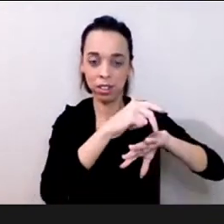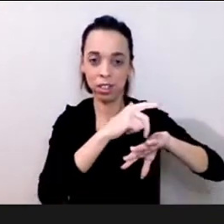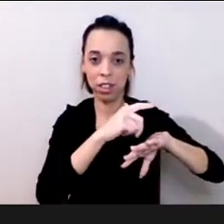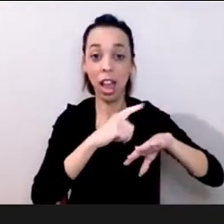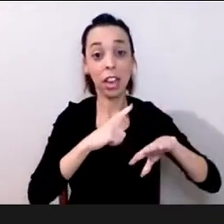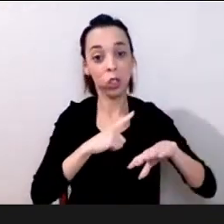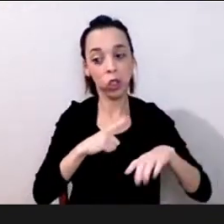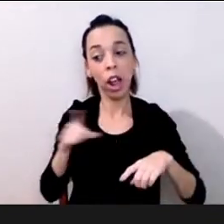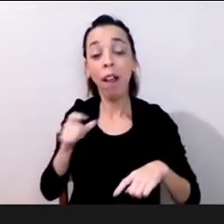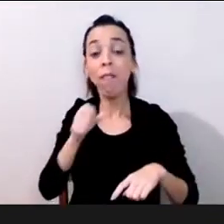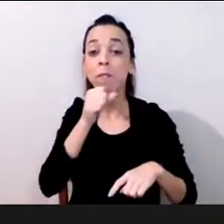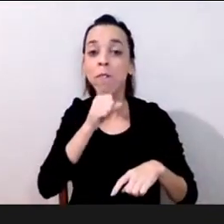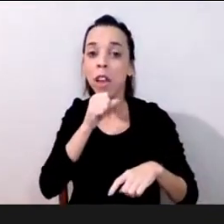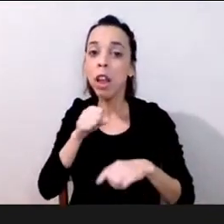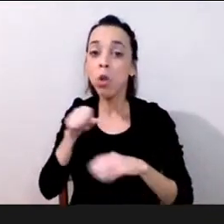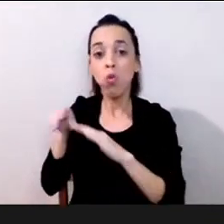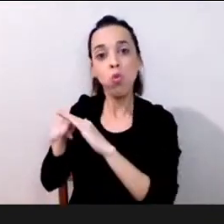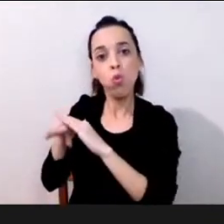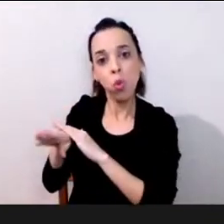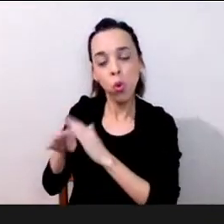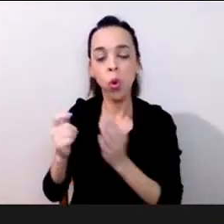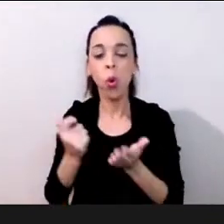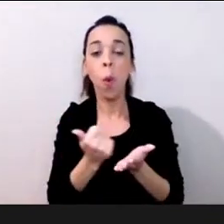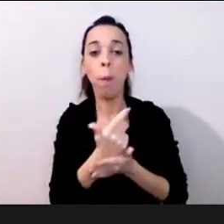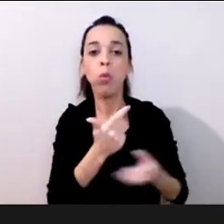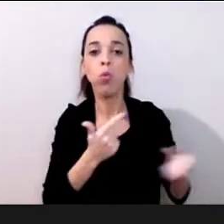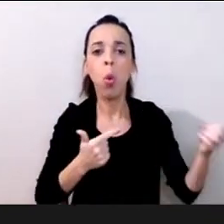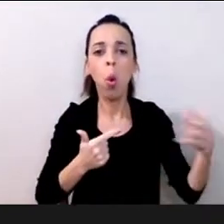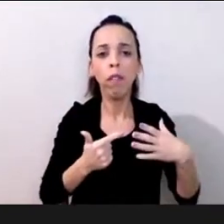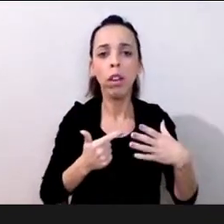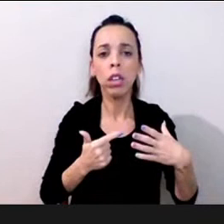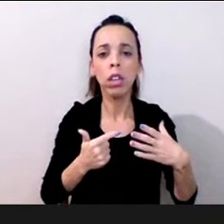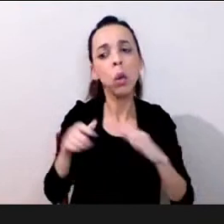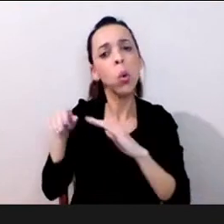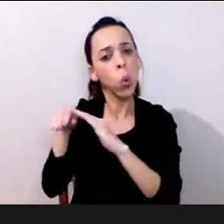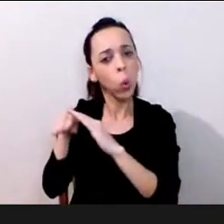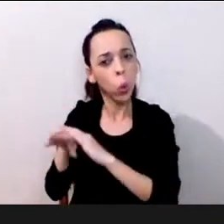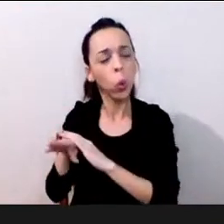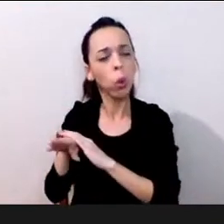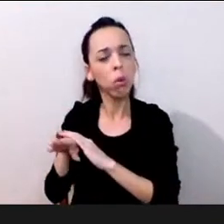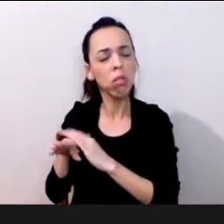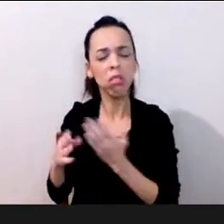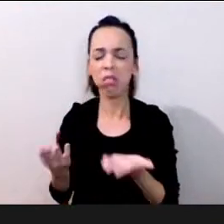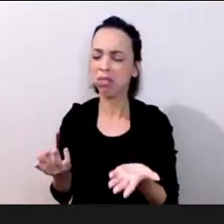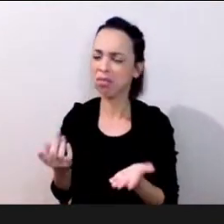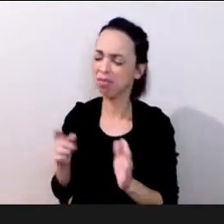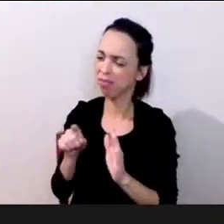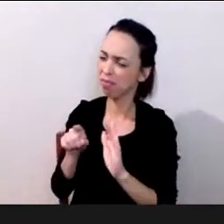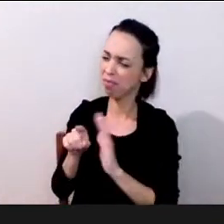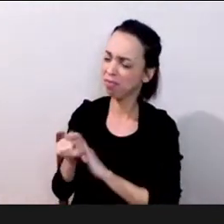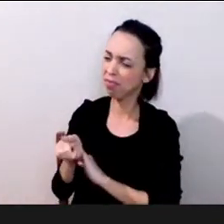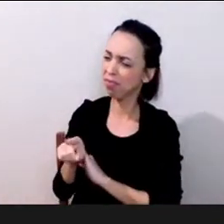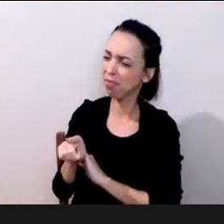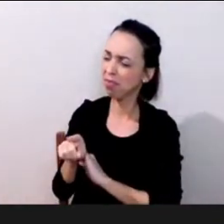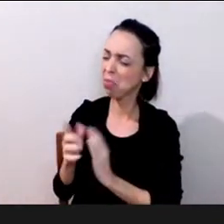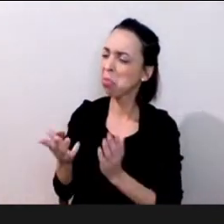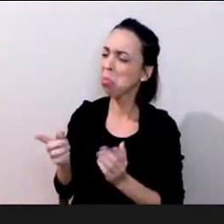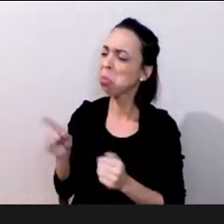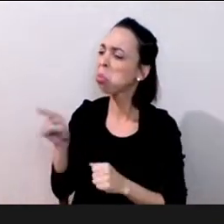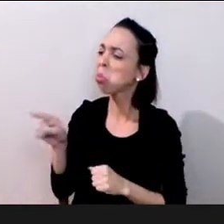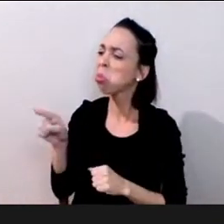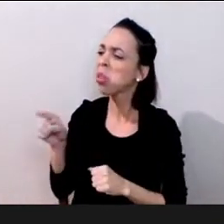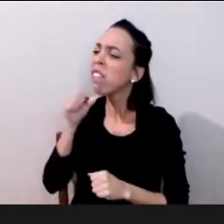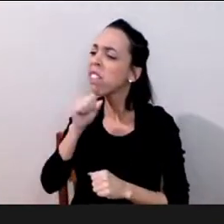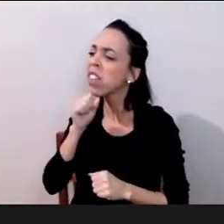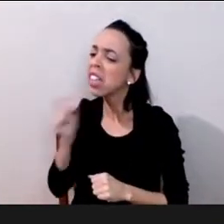lá dentro e eu dizia mas espera aí tu compraste uma escada nova porque é que tu mantens a escada velha? e eu penso que isto se passa muito com a